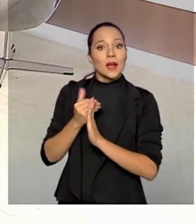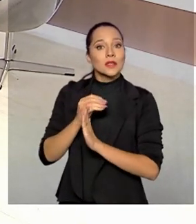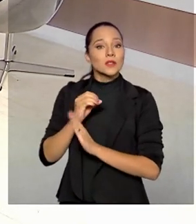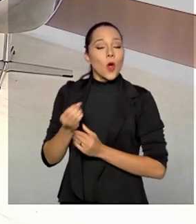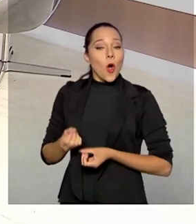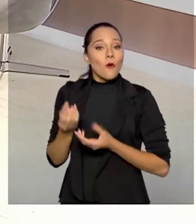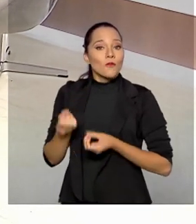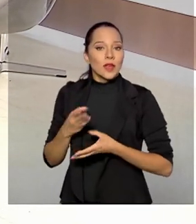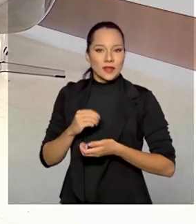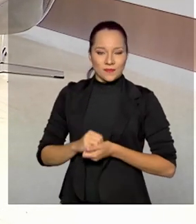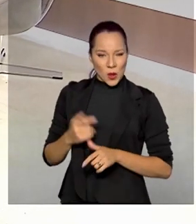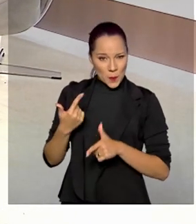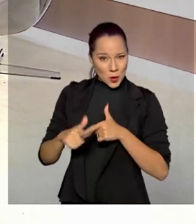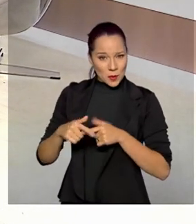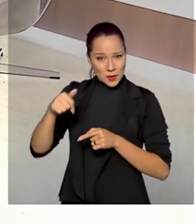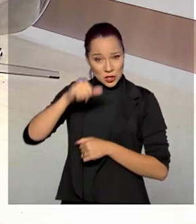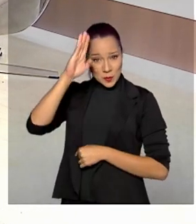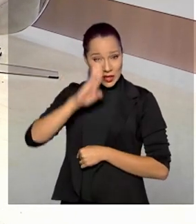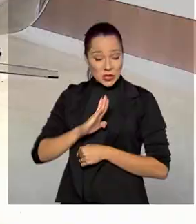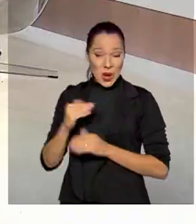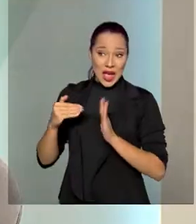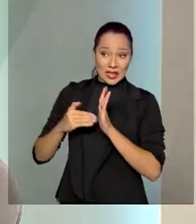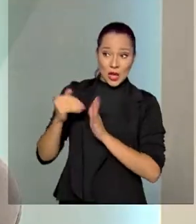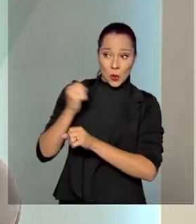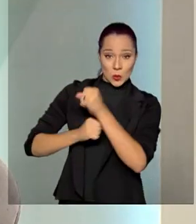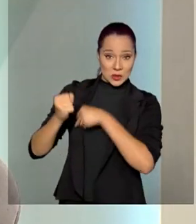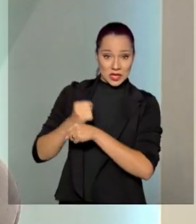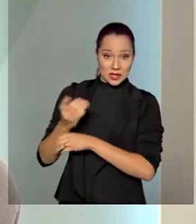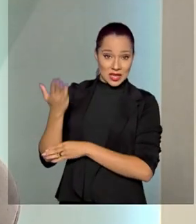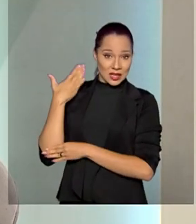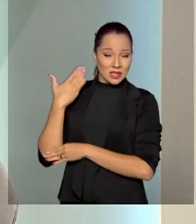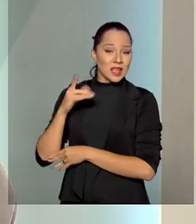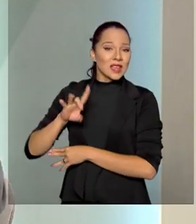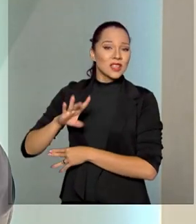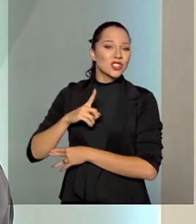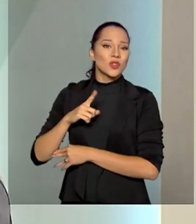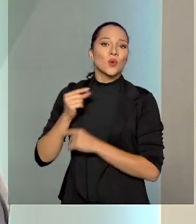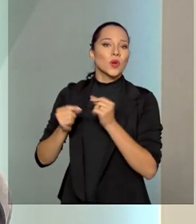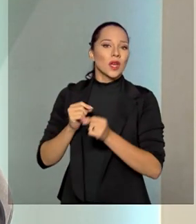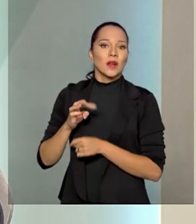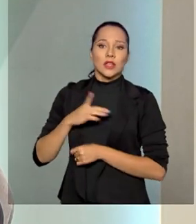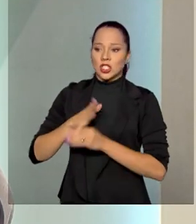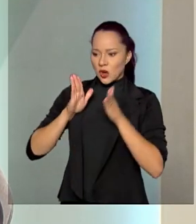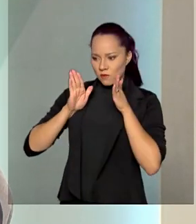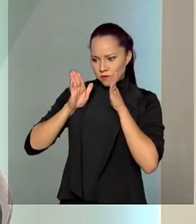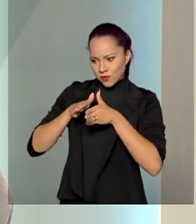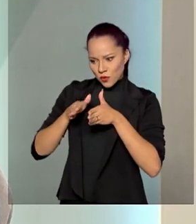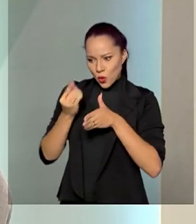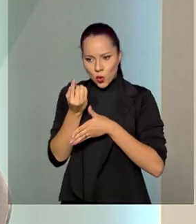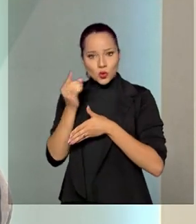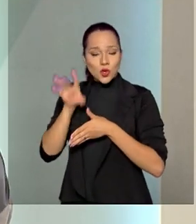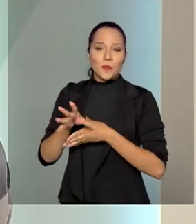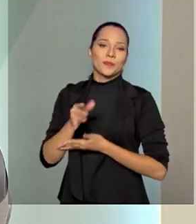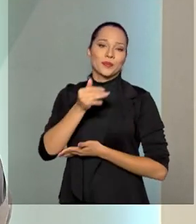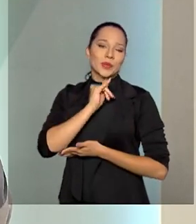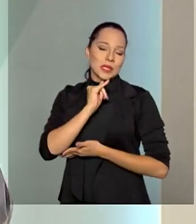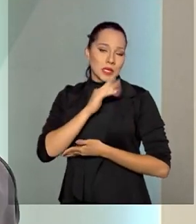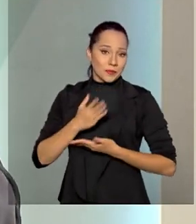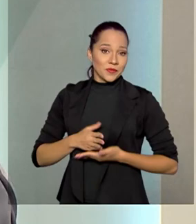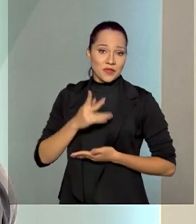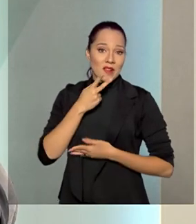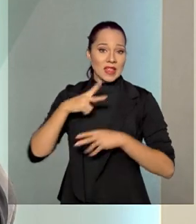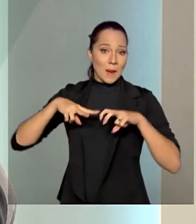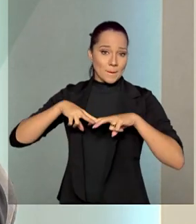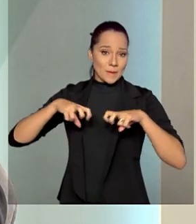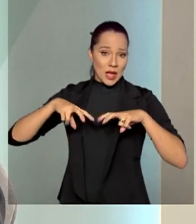O problema do nosso país, até alguns anos atrás, é que havia uma grande concentração. Por exemplo, vamos falar da